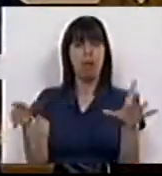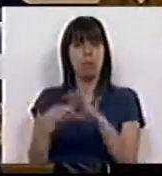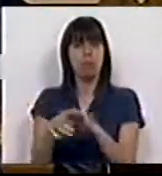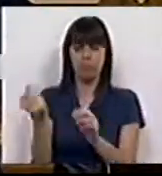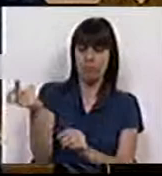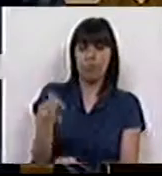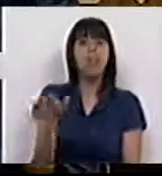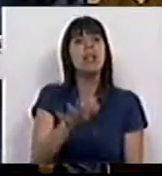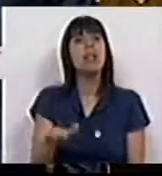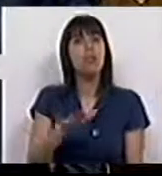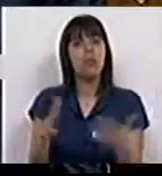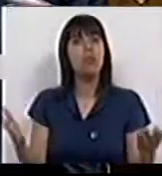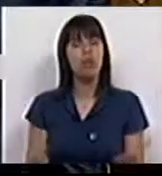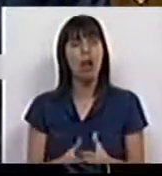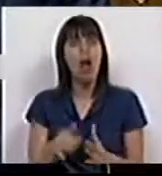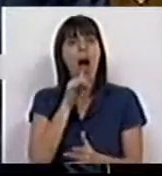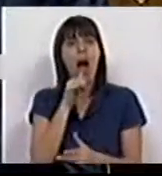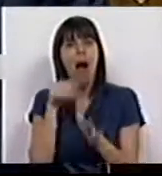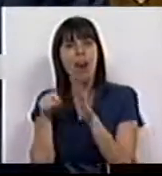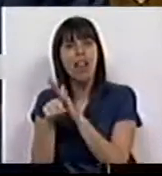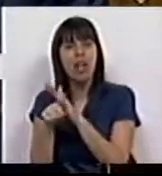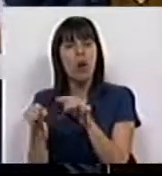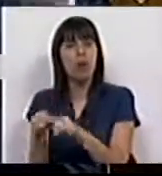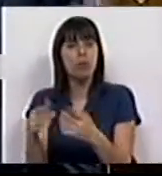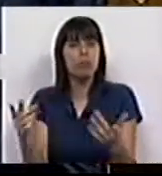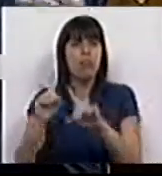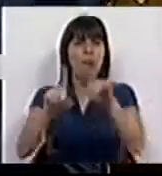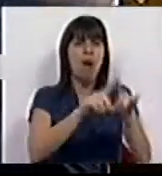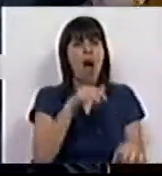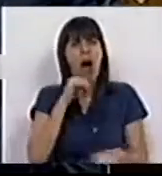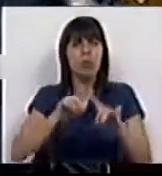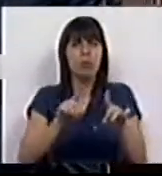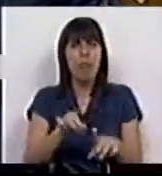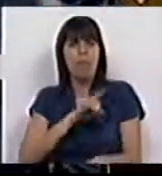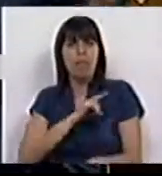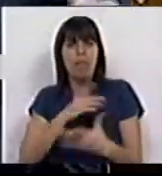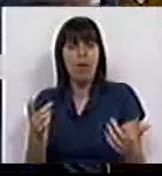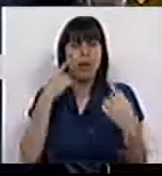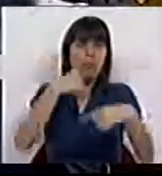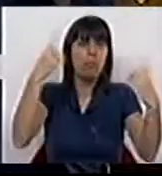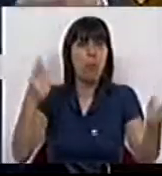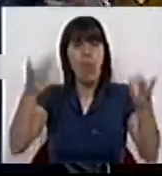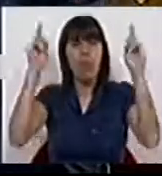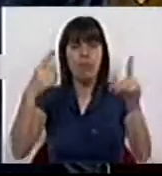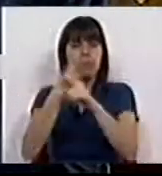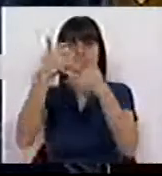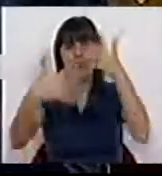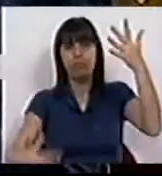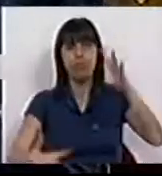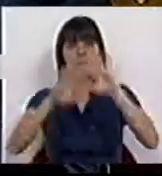circunstâncias das águas interiores, dos vários tipos de águas, das particulares, das públicas, livres, etc.